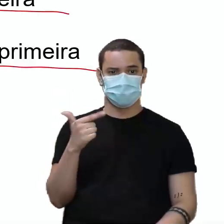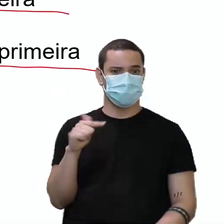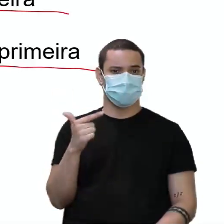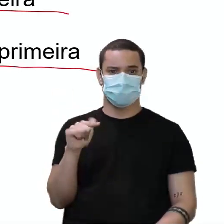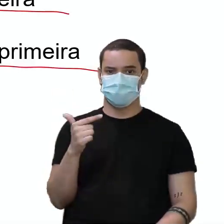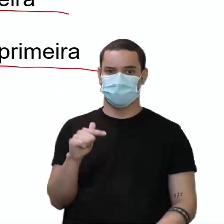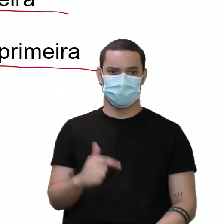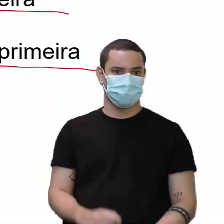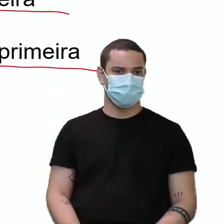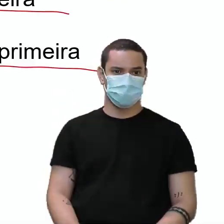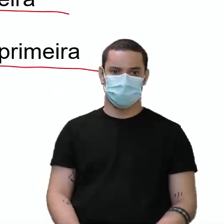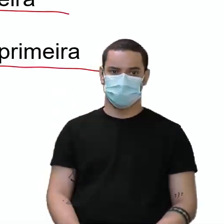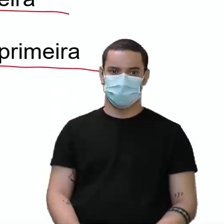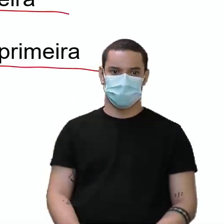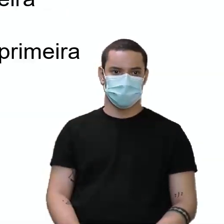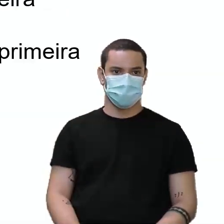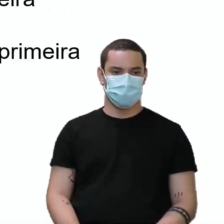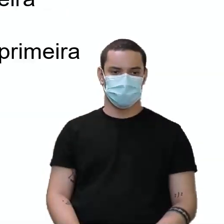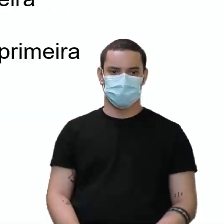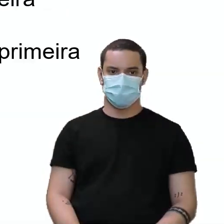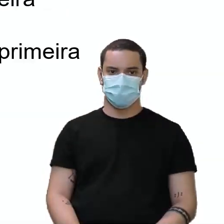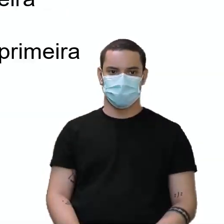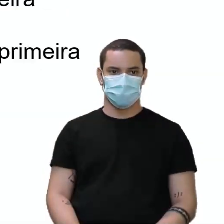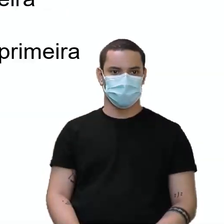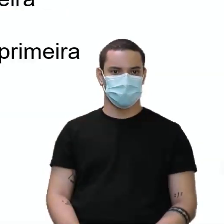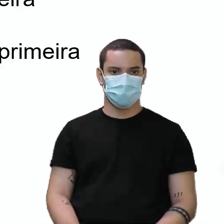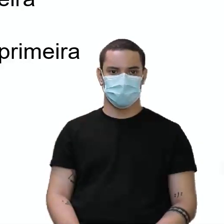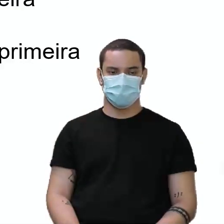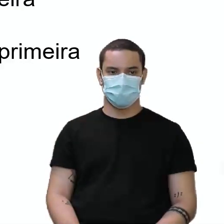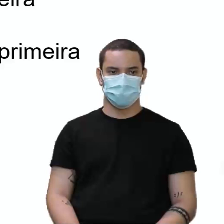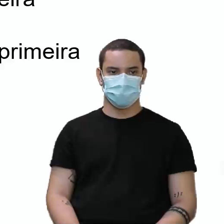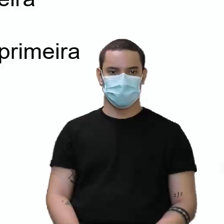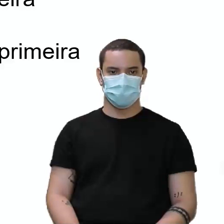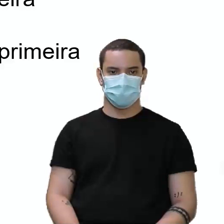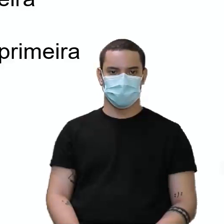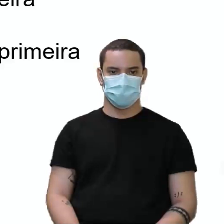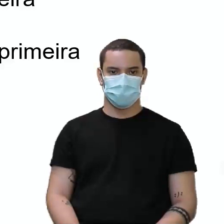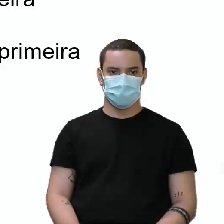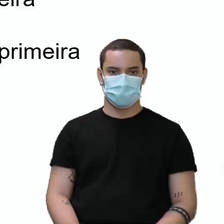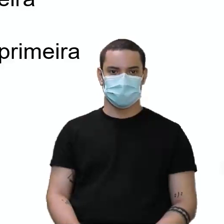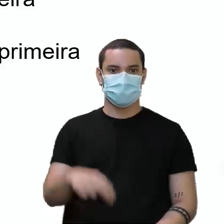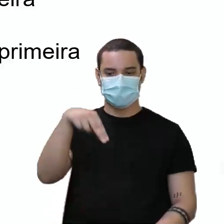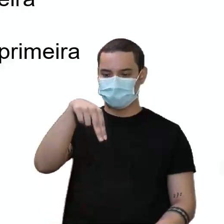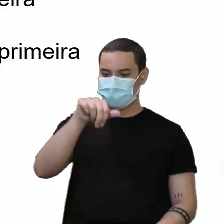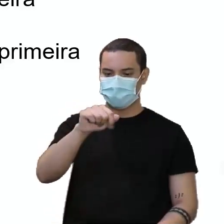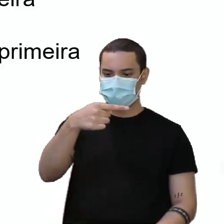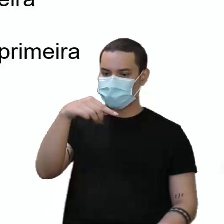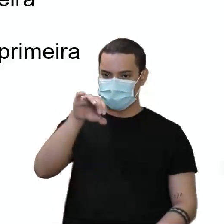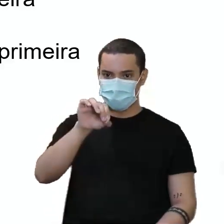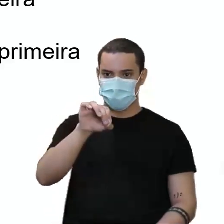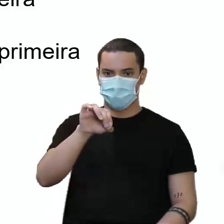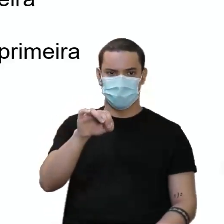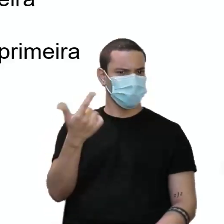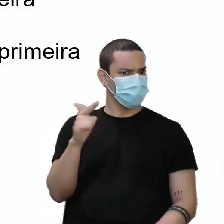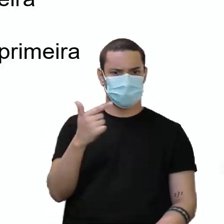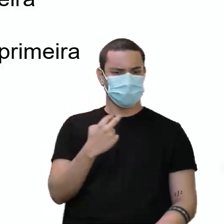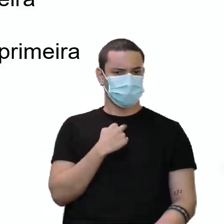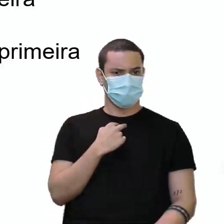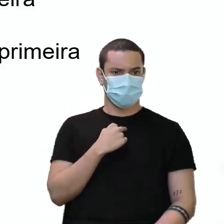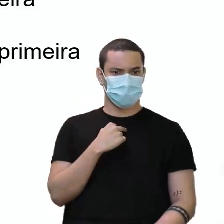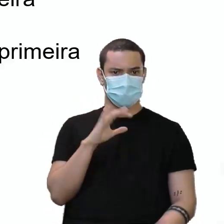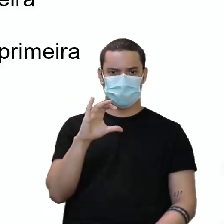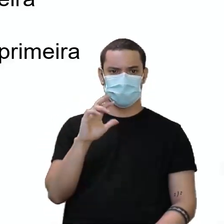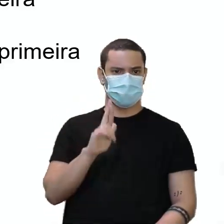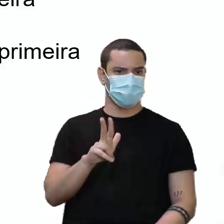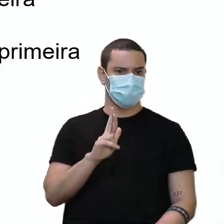Se não tem nenhuma negação, portanto, você não vai marcar a alternativa que tenha negação. A C já